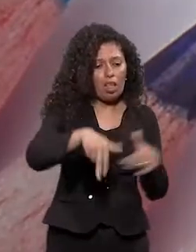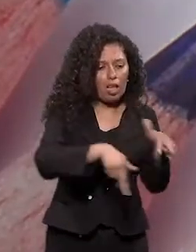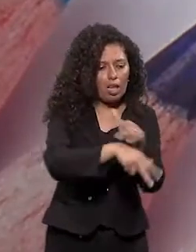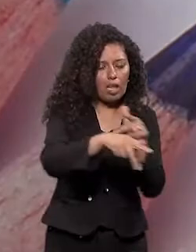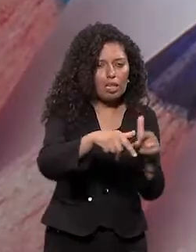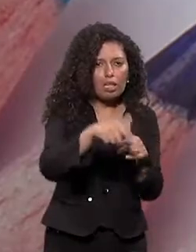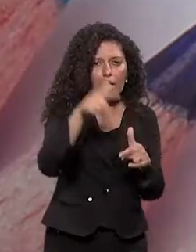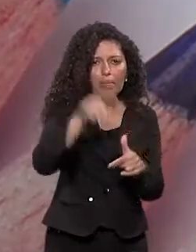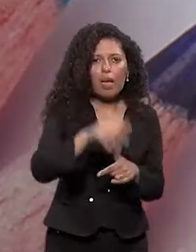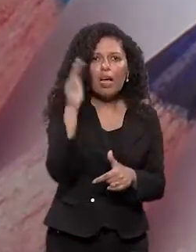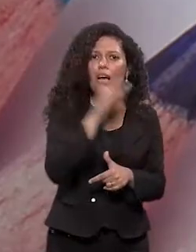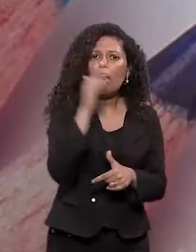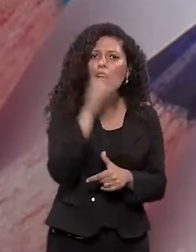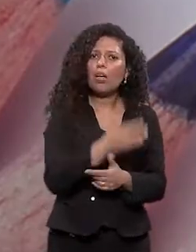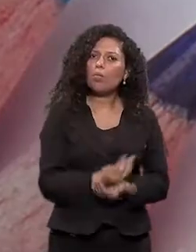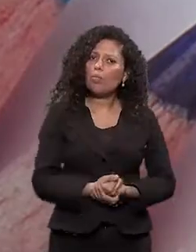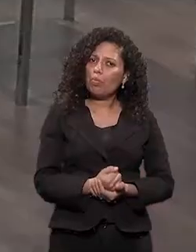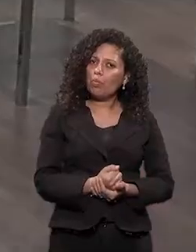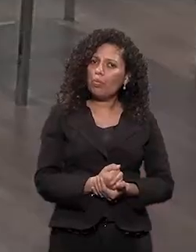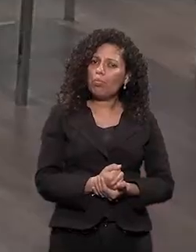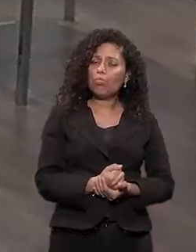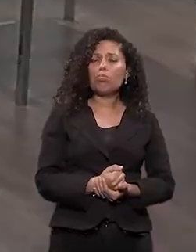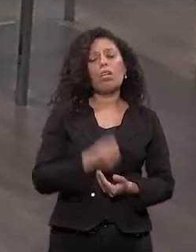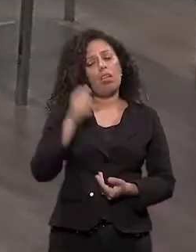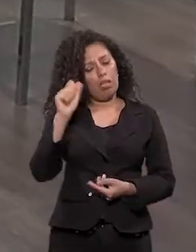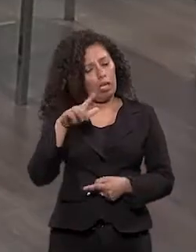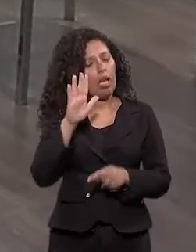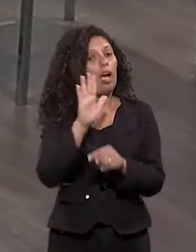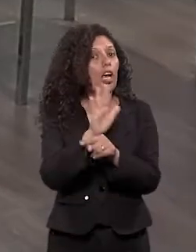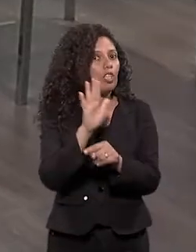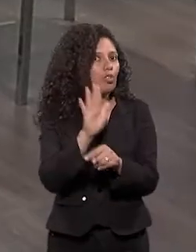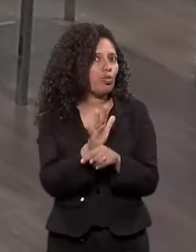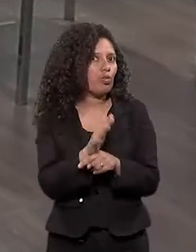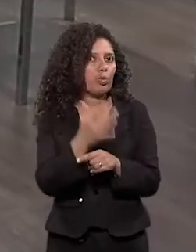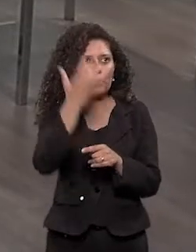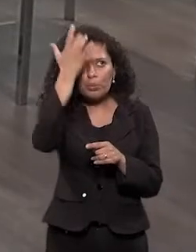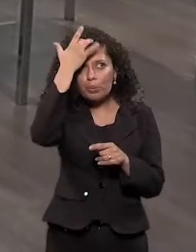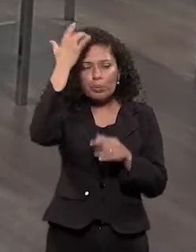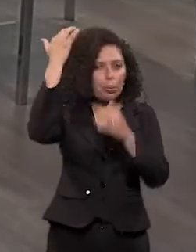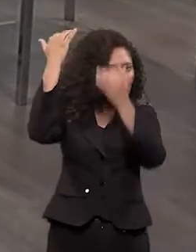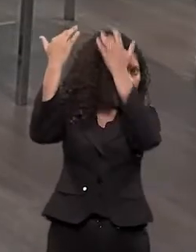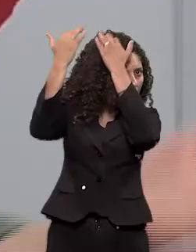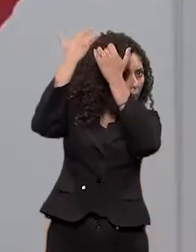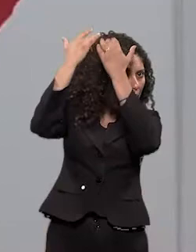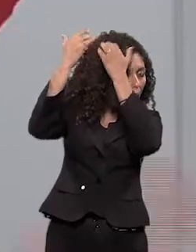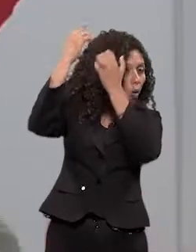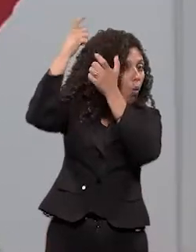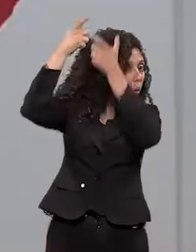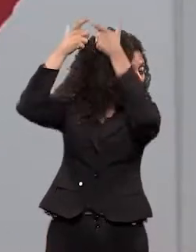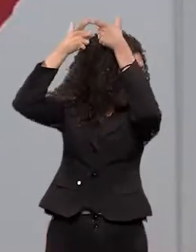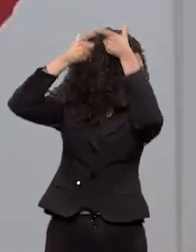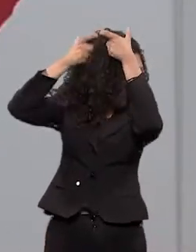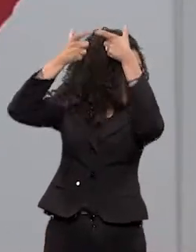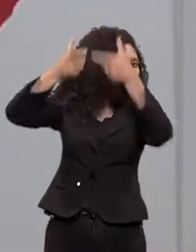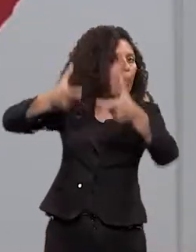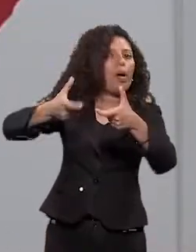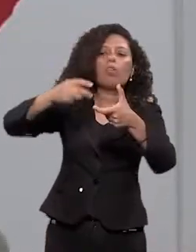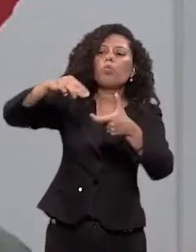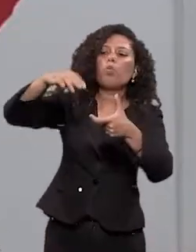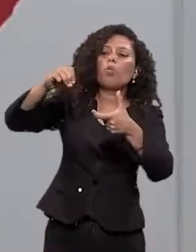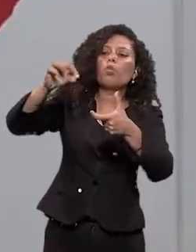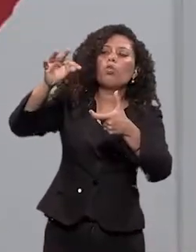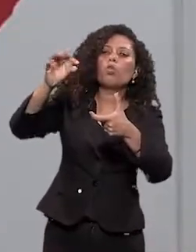mais cedo, enfim, vai se desenvolver vai ajudar na parte motora do cérebro, que também vai contribuir no processo de